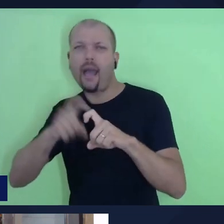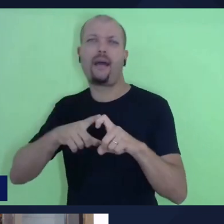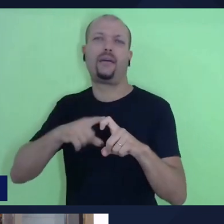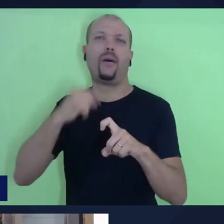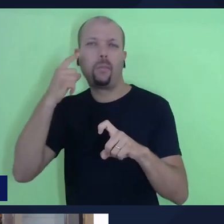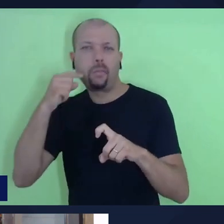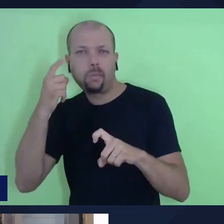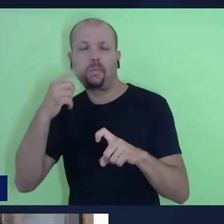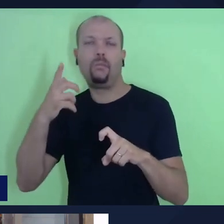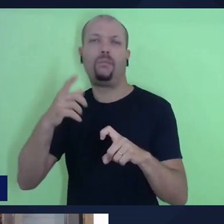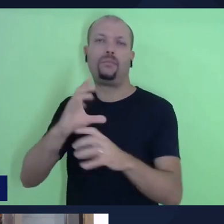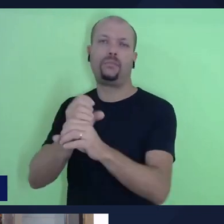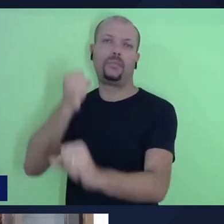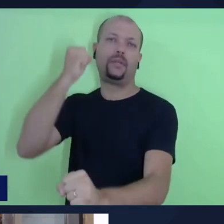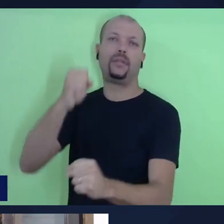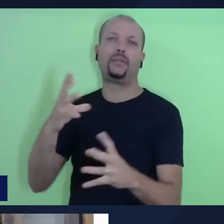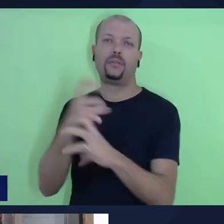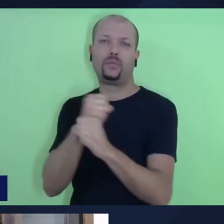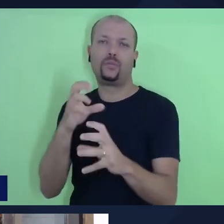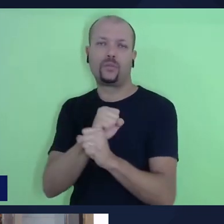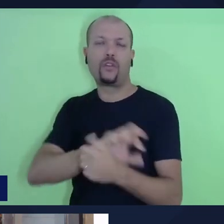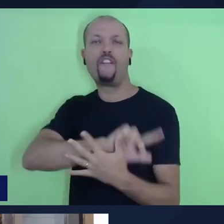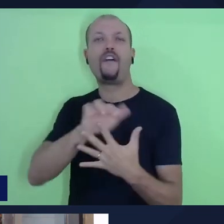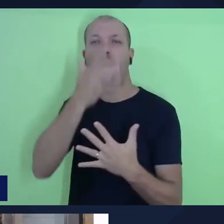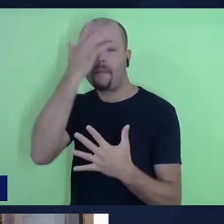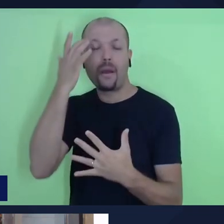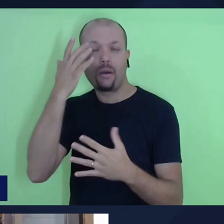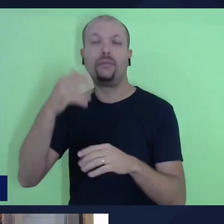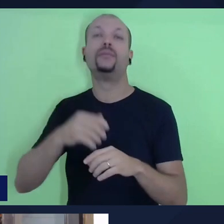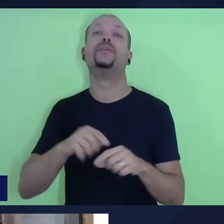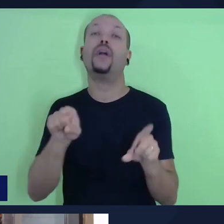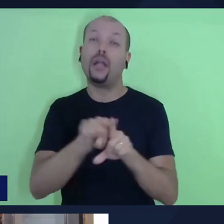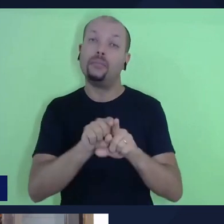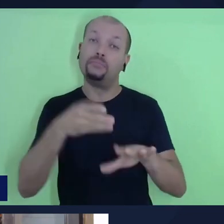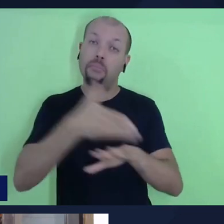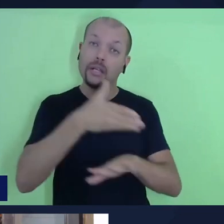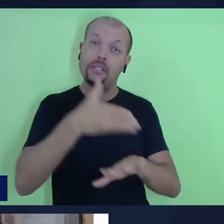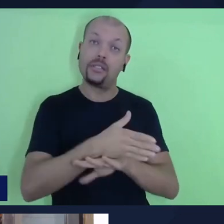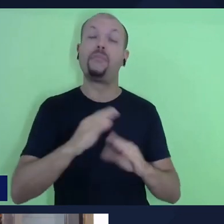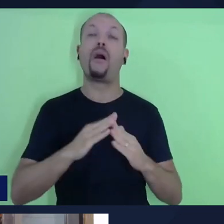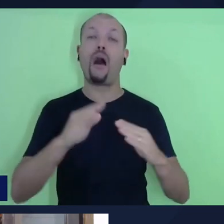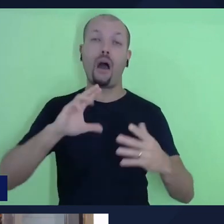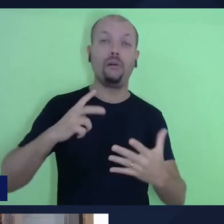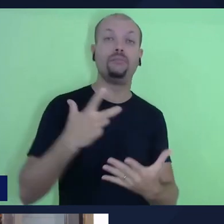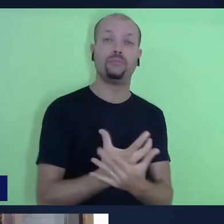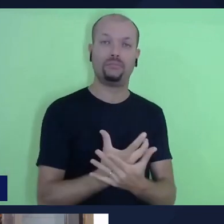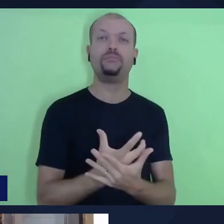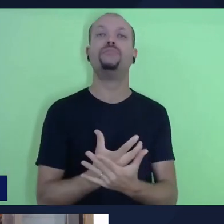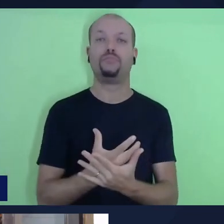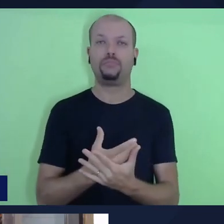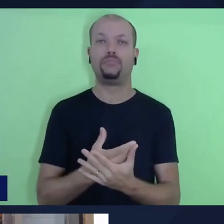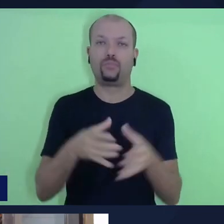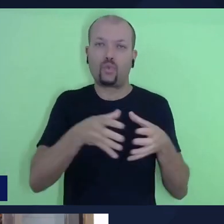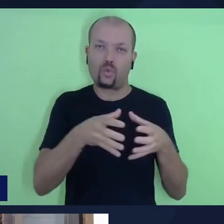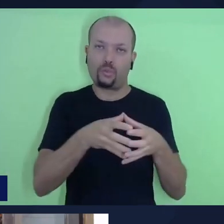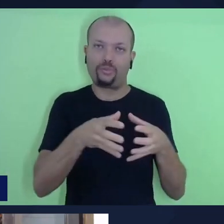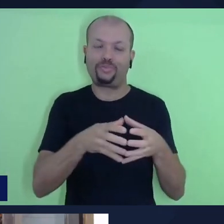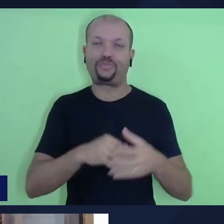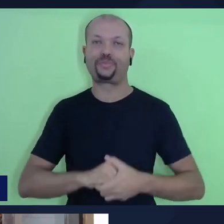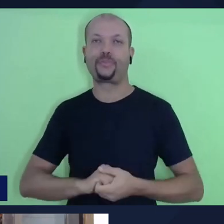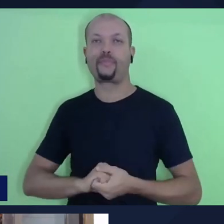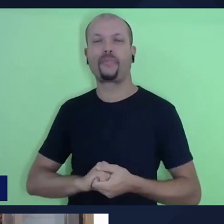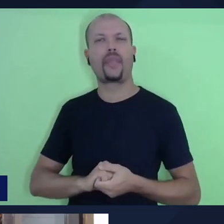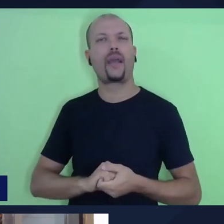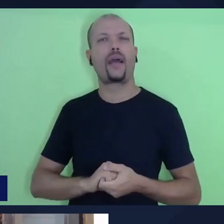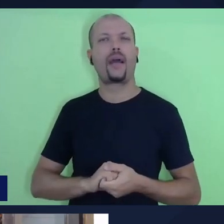contadores, pessoas de várias áreas que fazem parte aqui da nossa igreja, da nossa comunidade, mas antes de